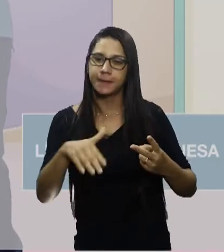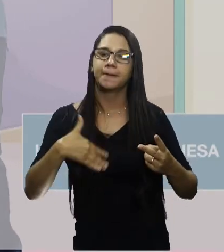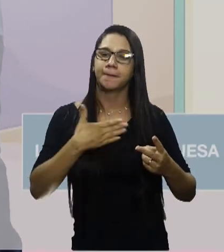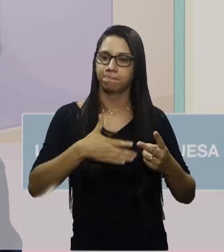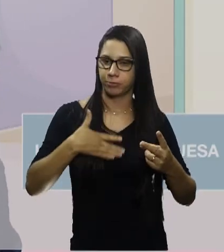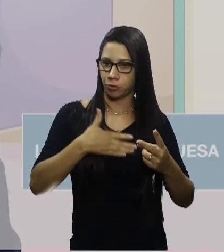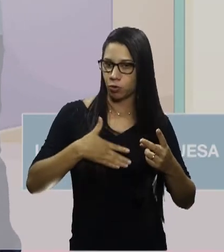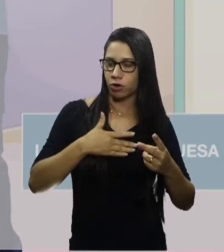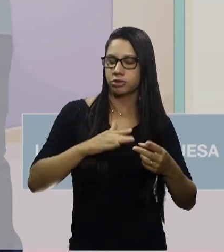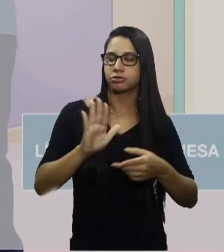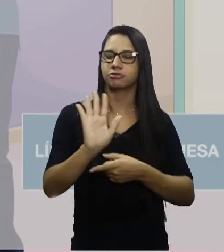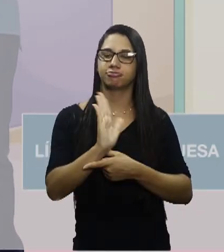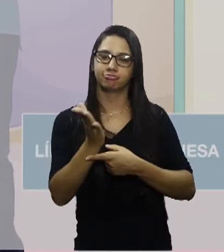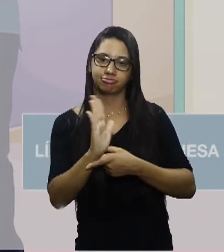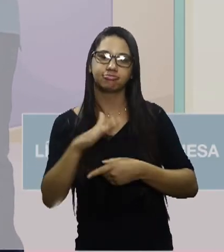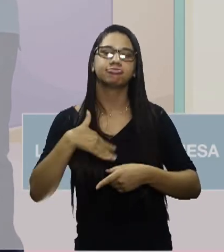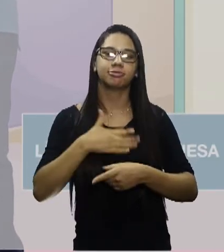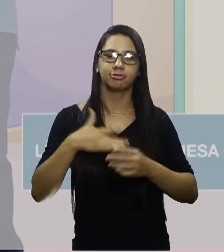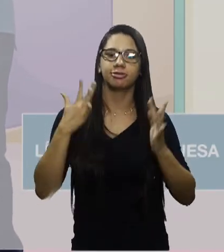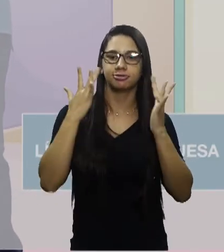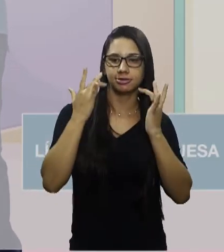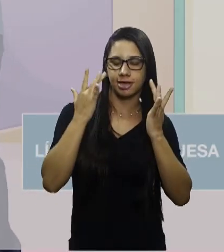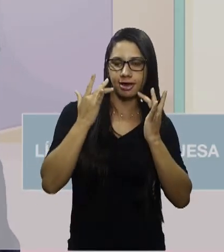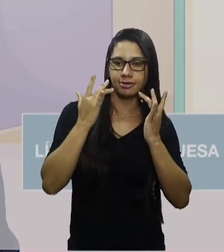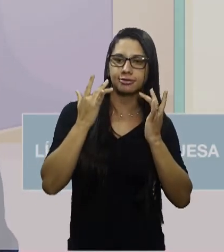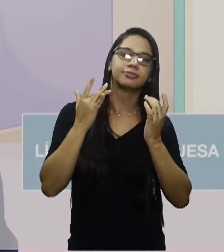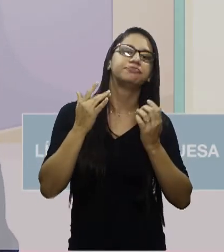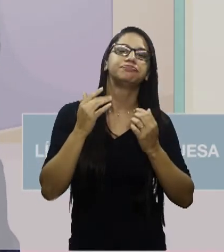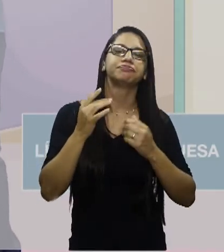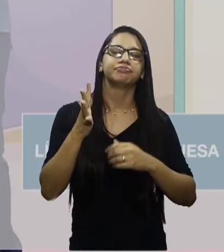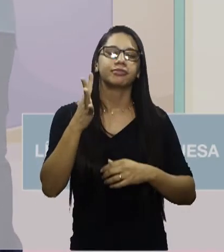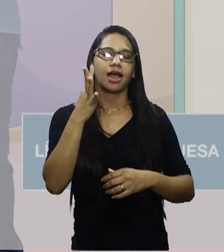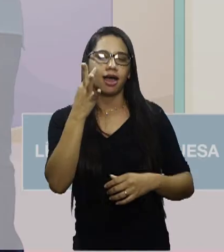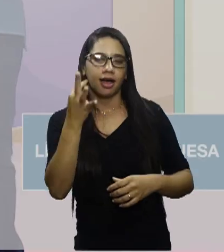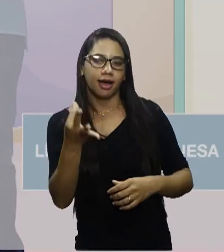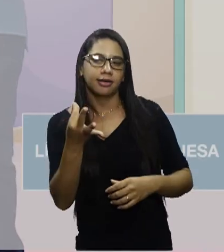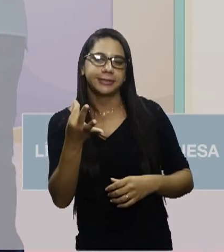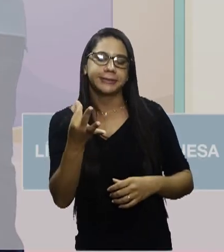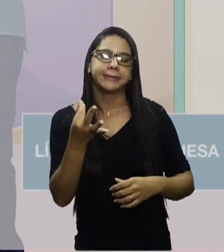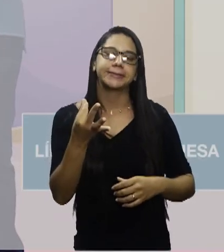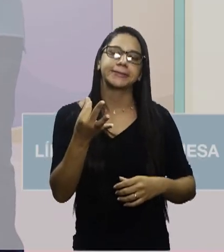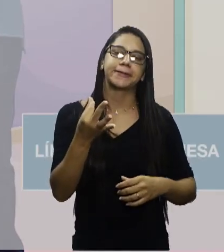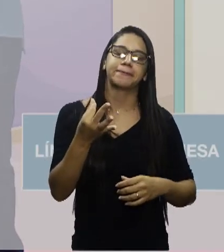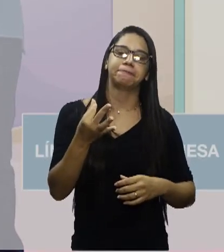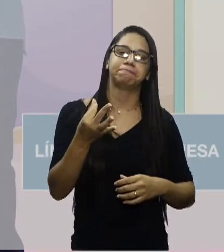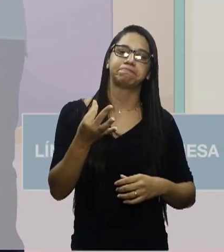gosto de cinema, eu gosto de teatro. Prestemos atenção na seguinte coisa.